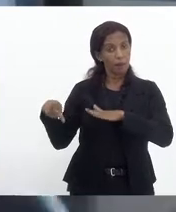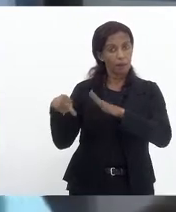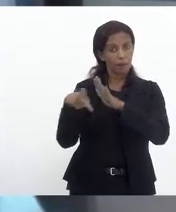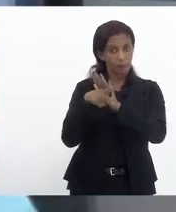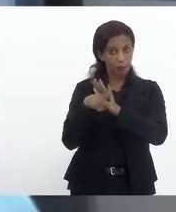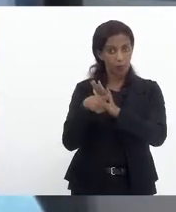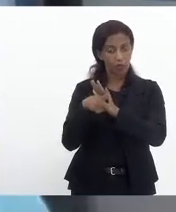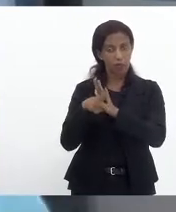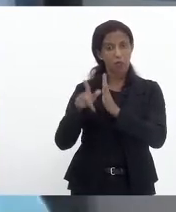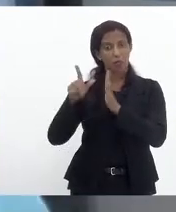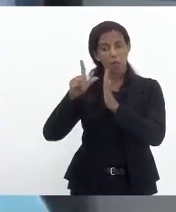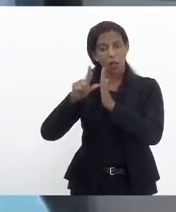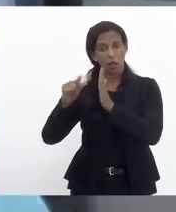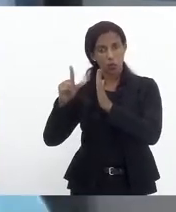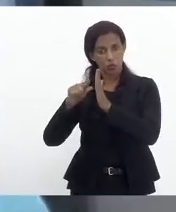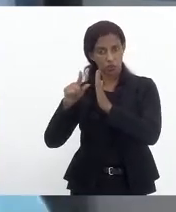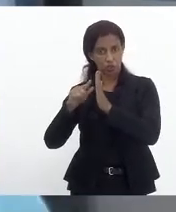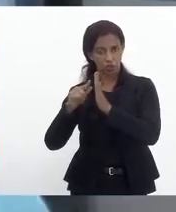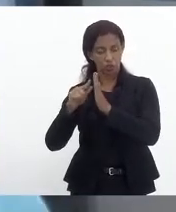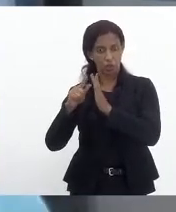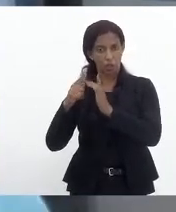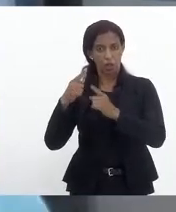da logística reversa.